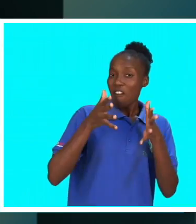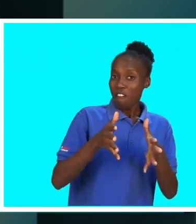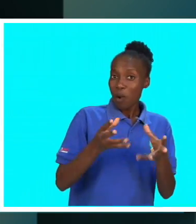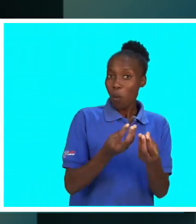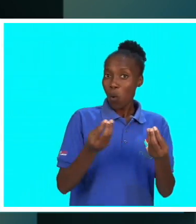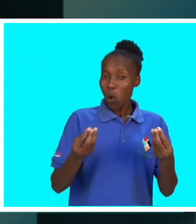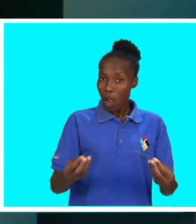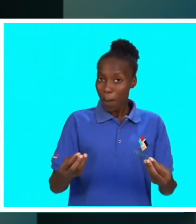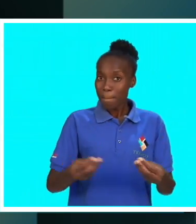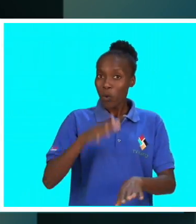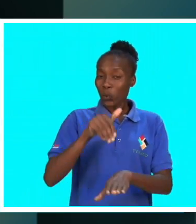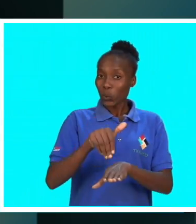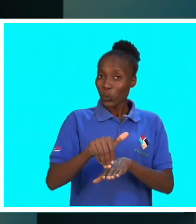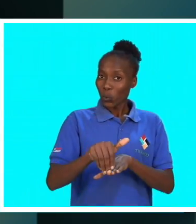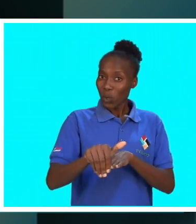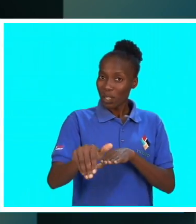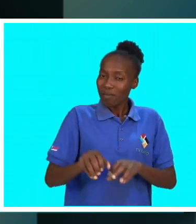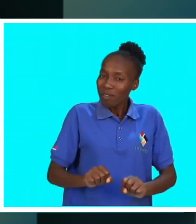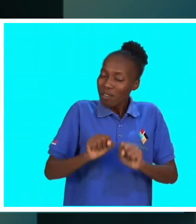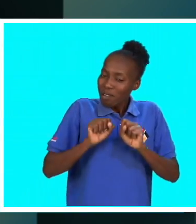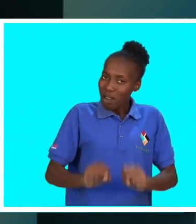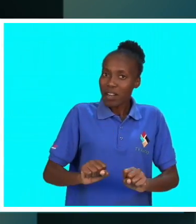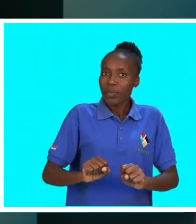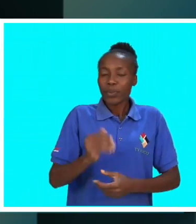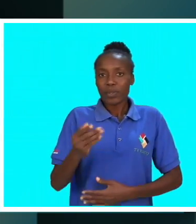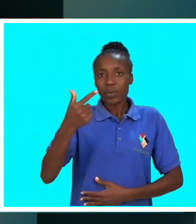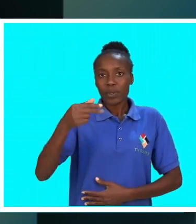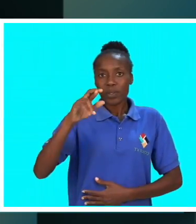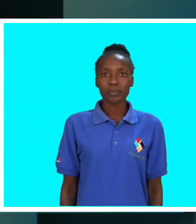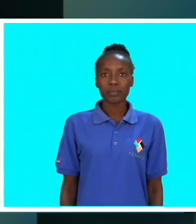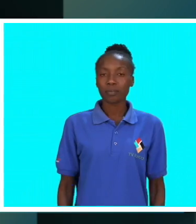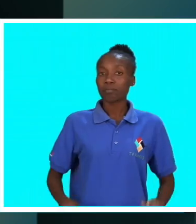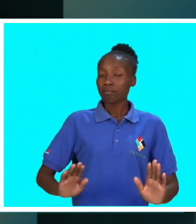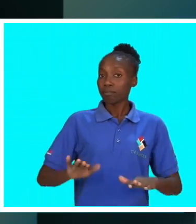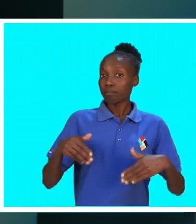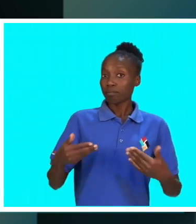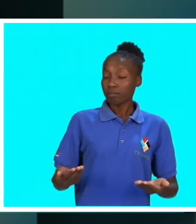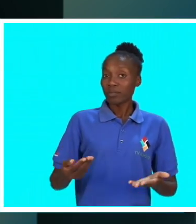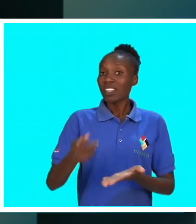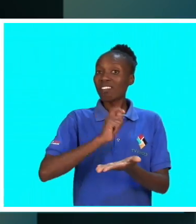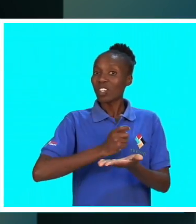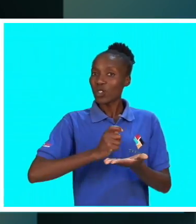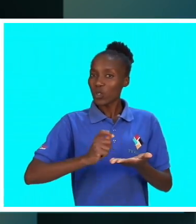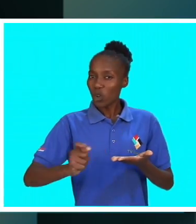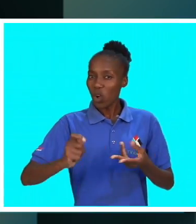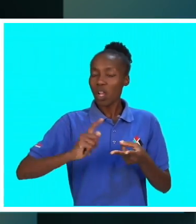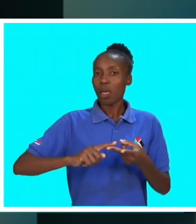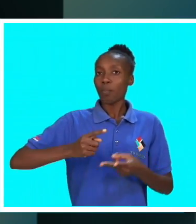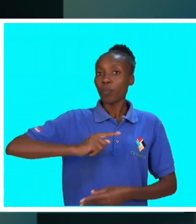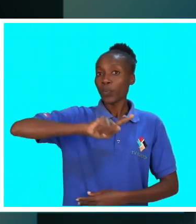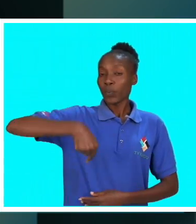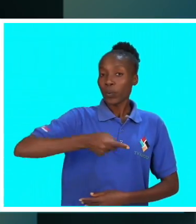continuidade e garantia do seu filho. Nas escolas nós estamos